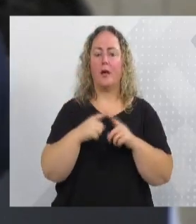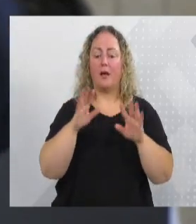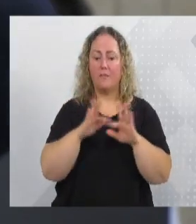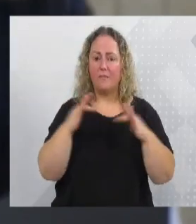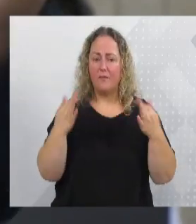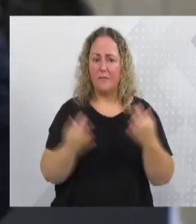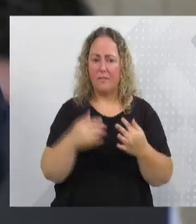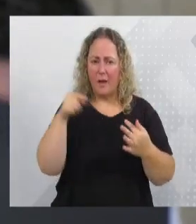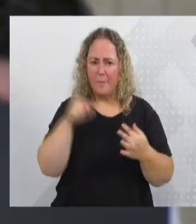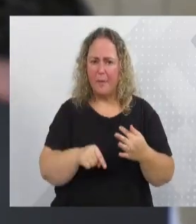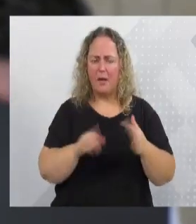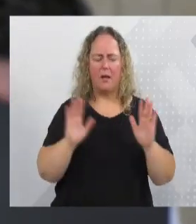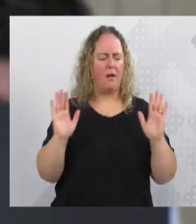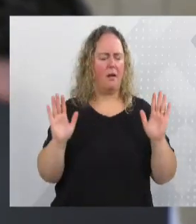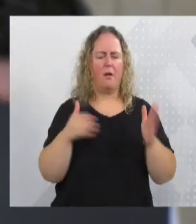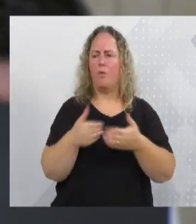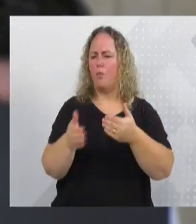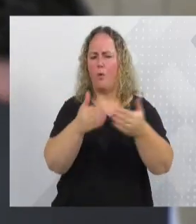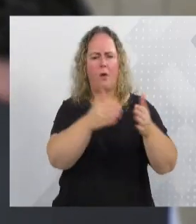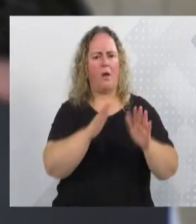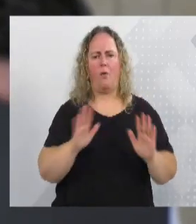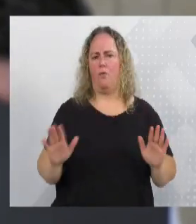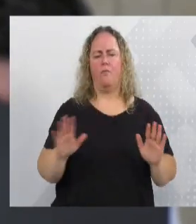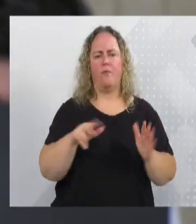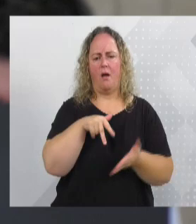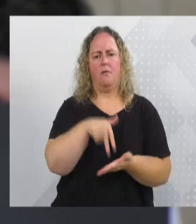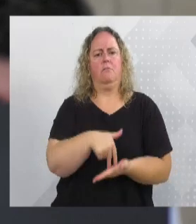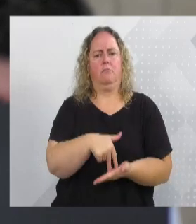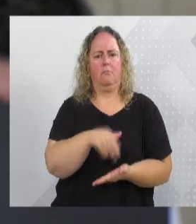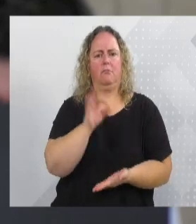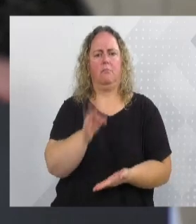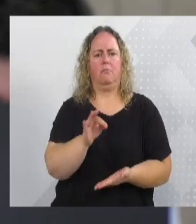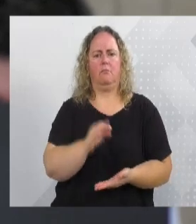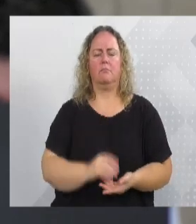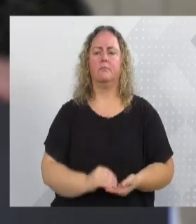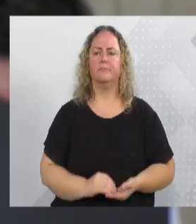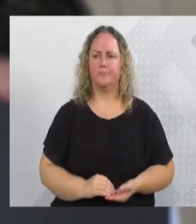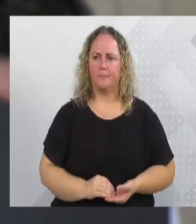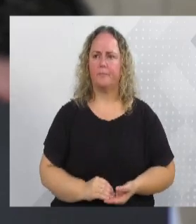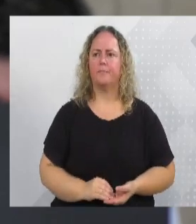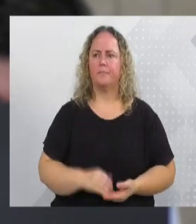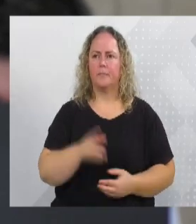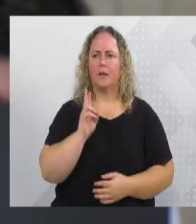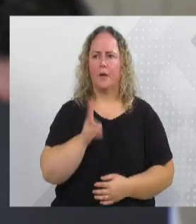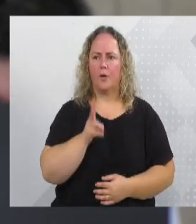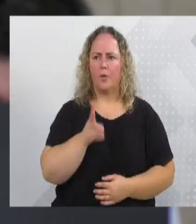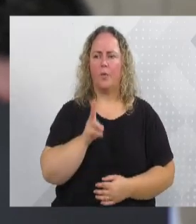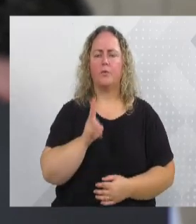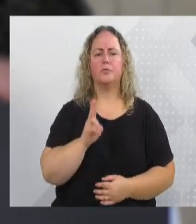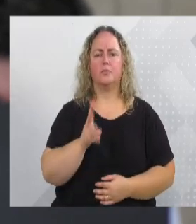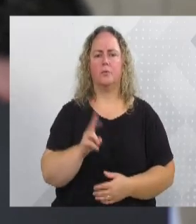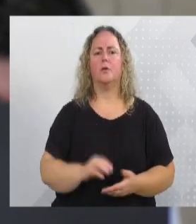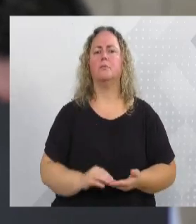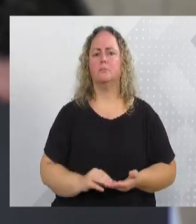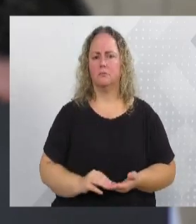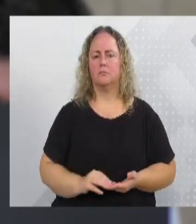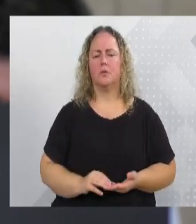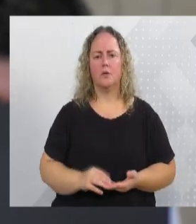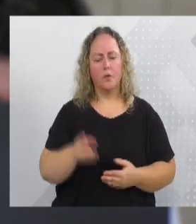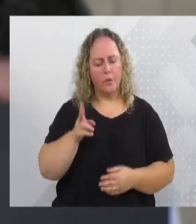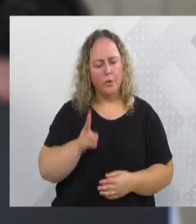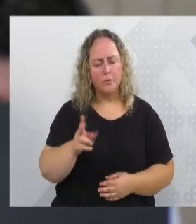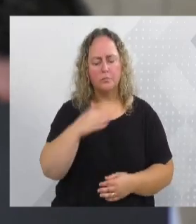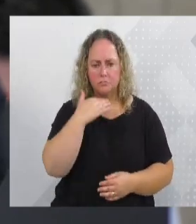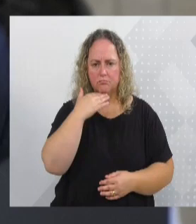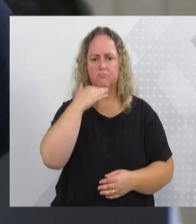certeza, qualquer um que seja de nós aqui vamos reagir à altura. Eu acho que toque adiante e que você também possa tocar a sua vida de